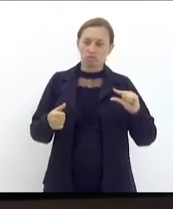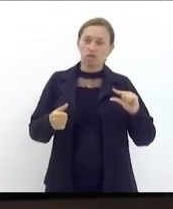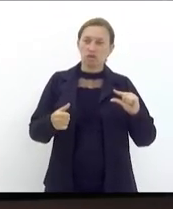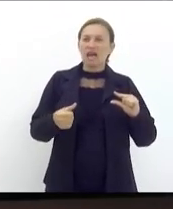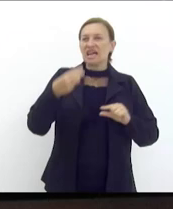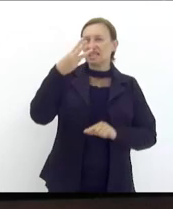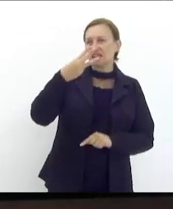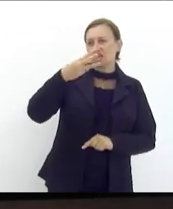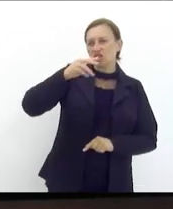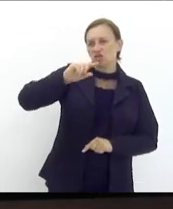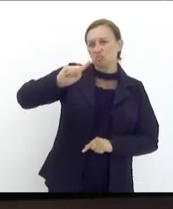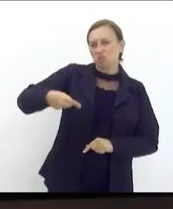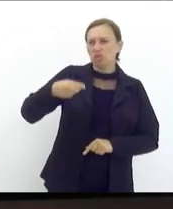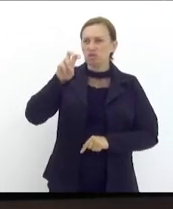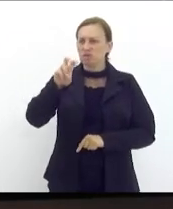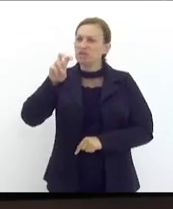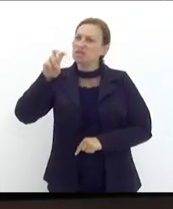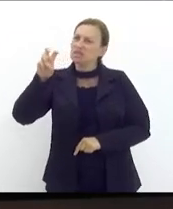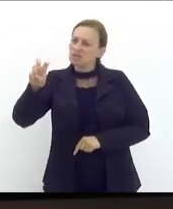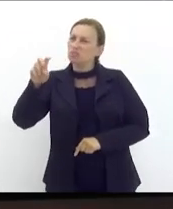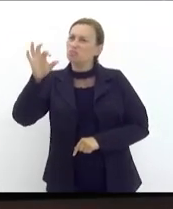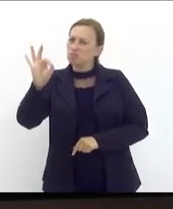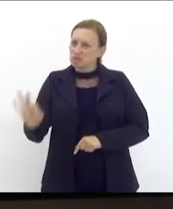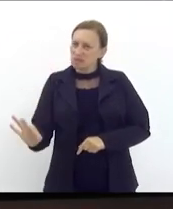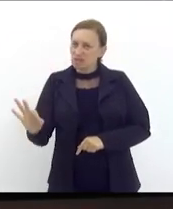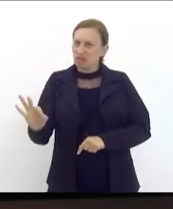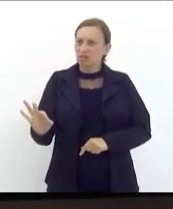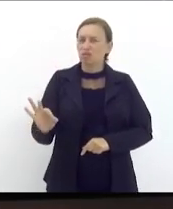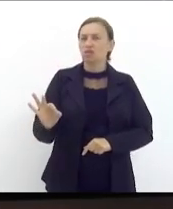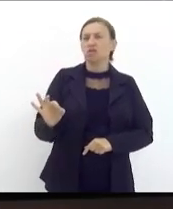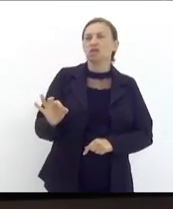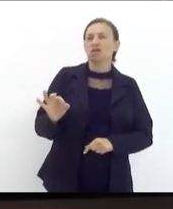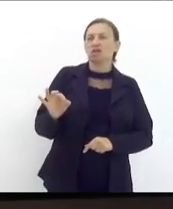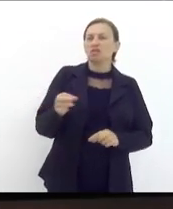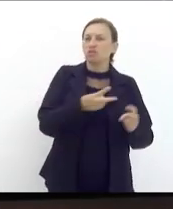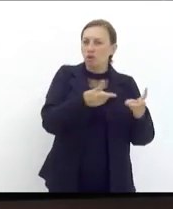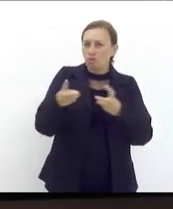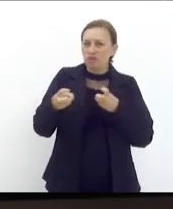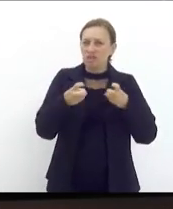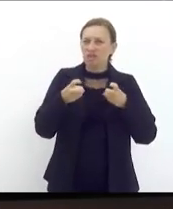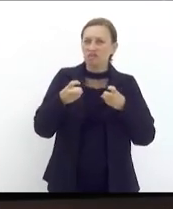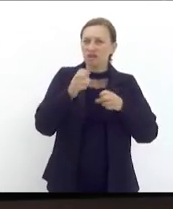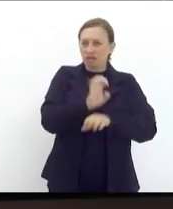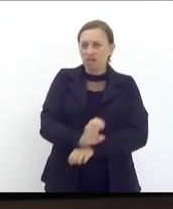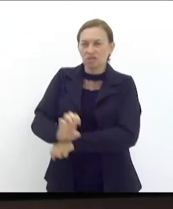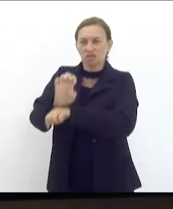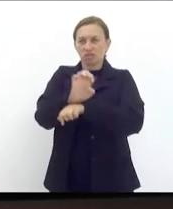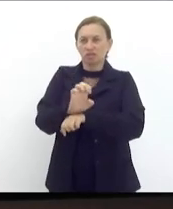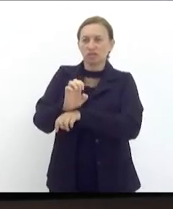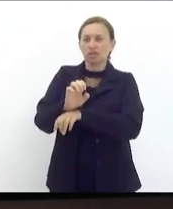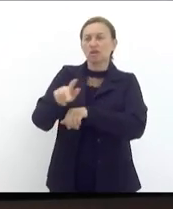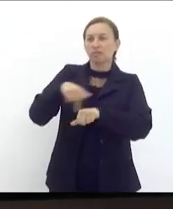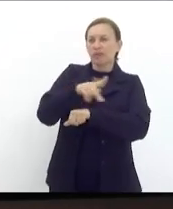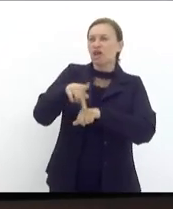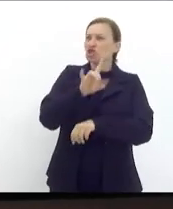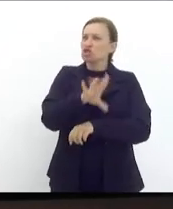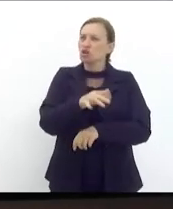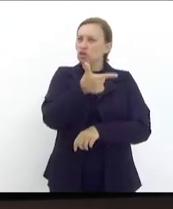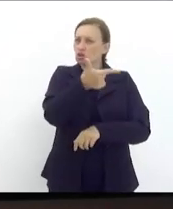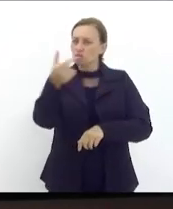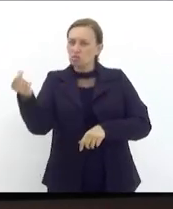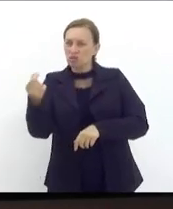,55% nos maiores estados das cinco regiões do país. Só em 2020, 62